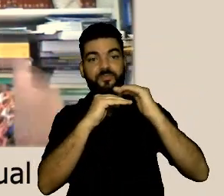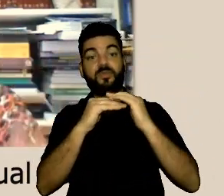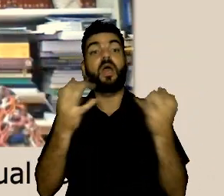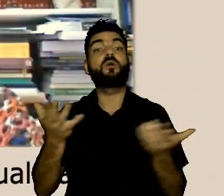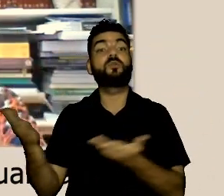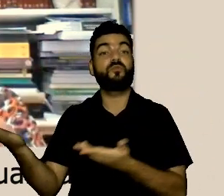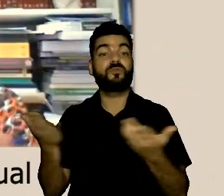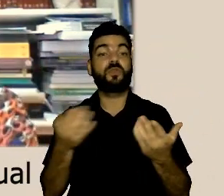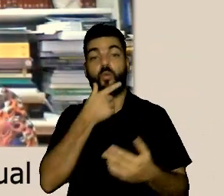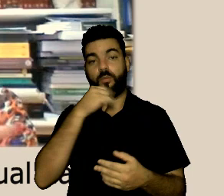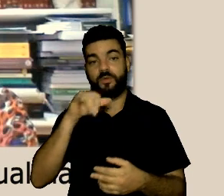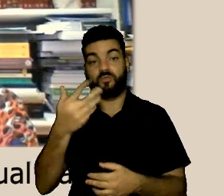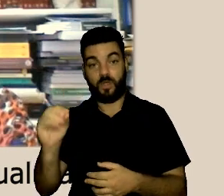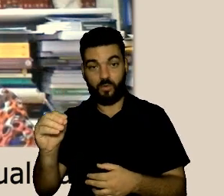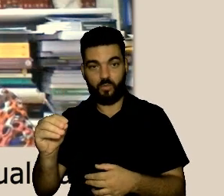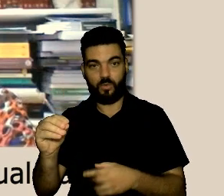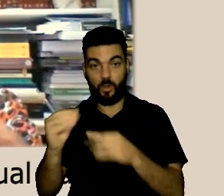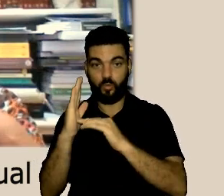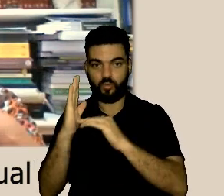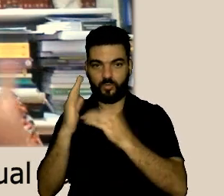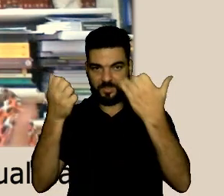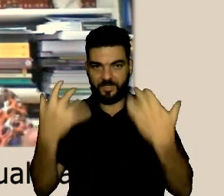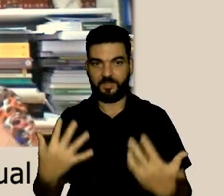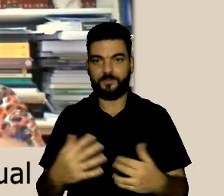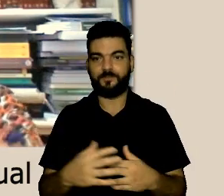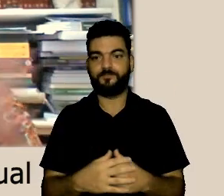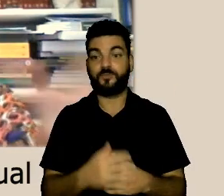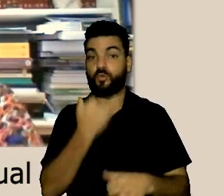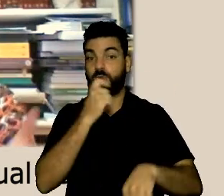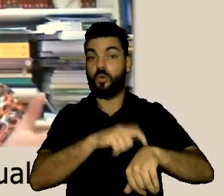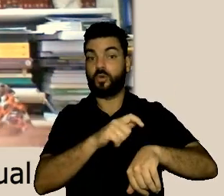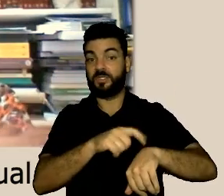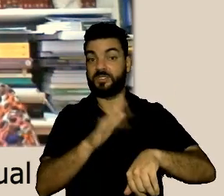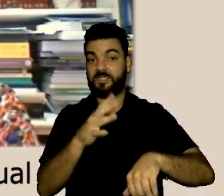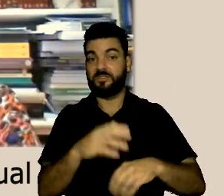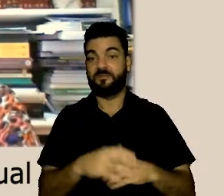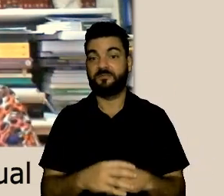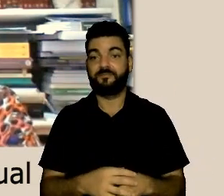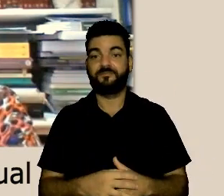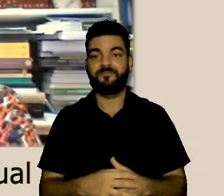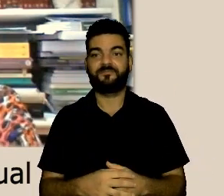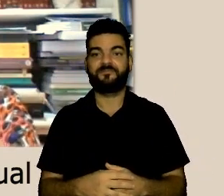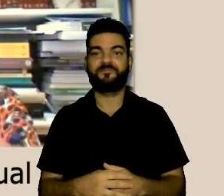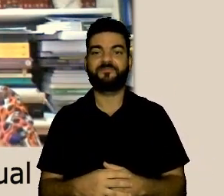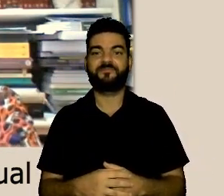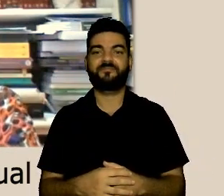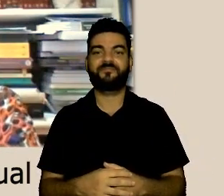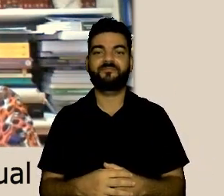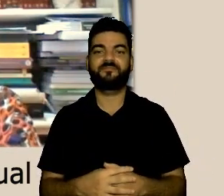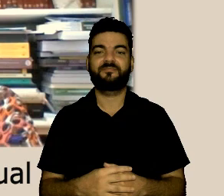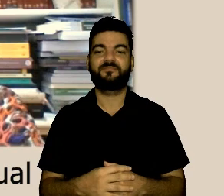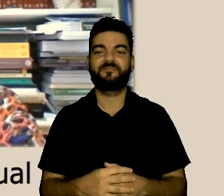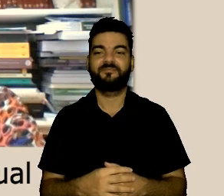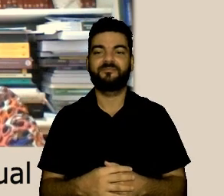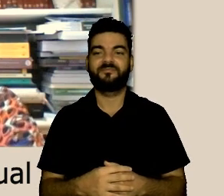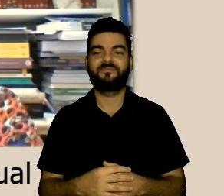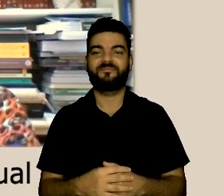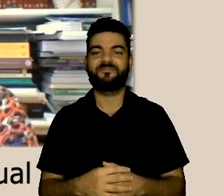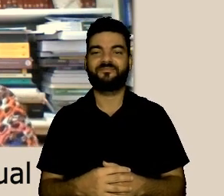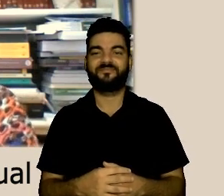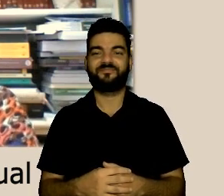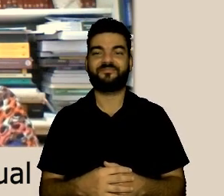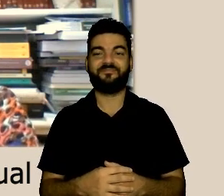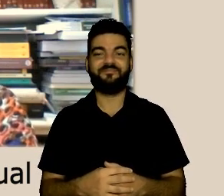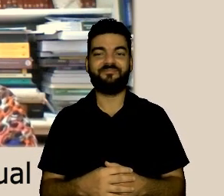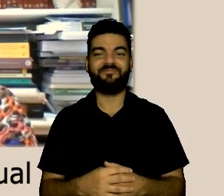pedrinha é uma pedrinha colocada ali eu queria ouvir o João Francisco só para a gente encerrar porque olha são sete